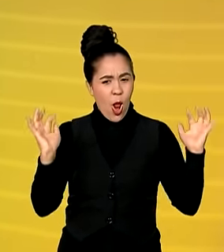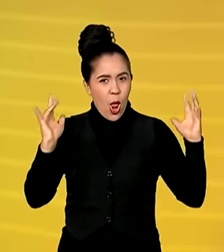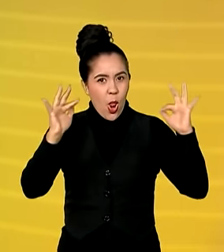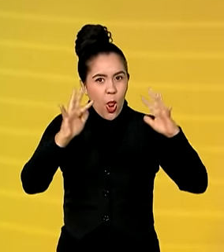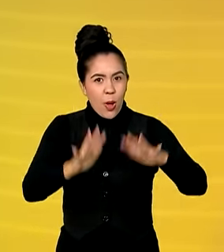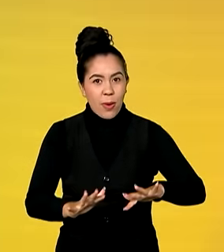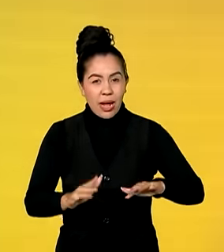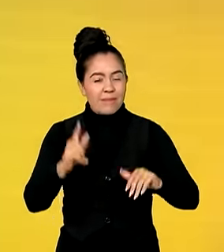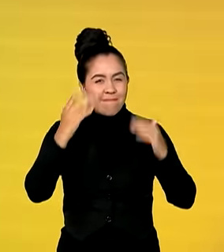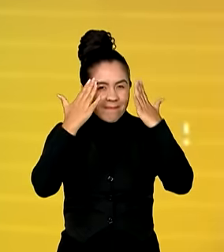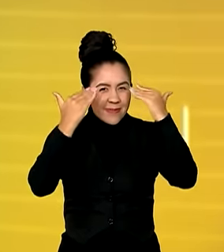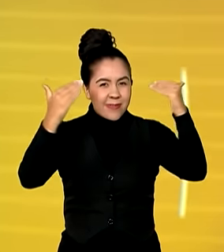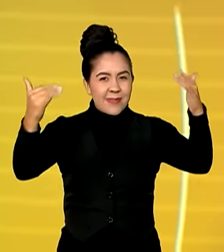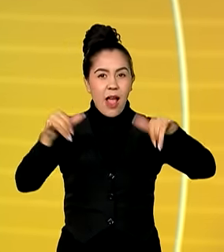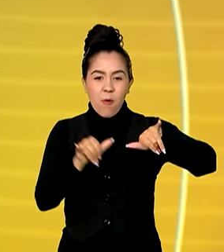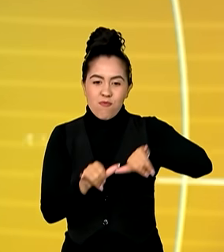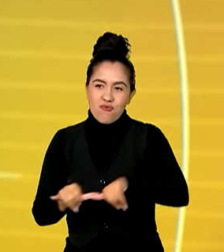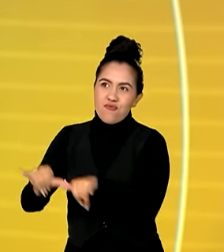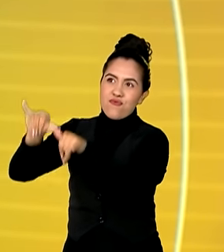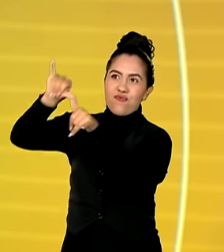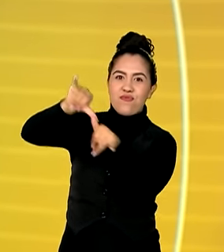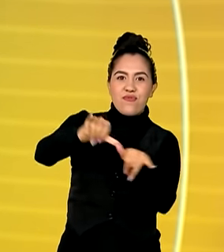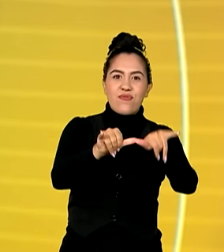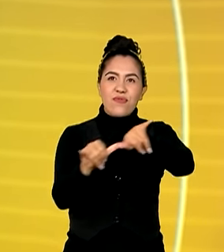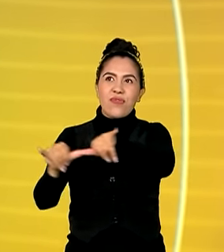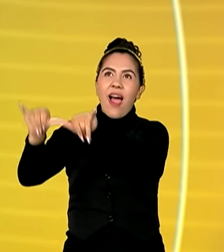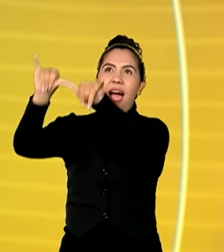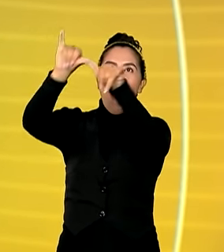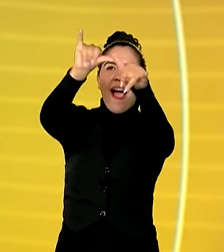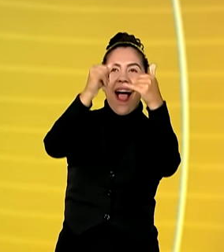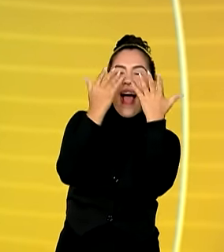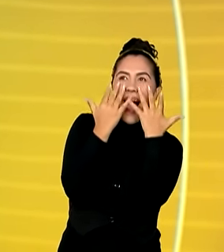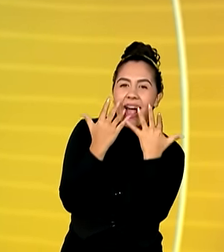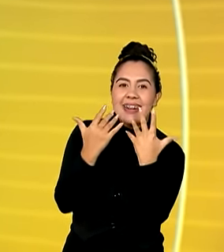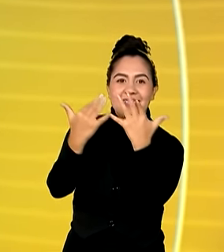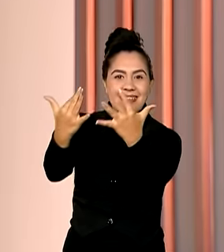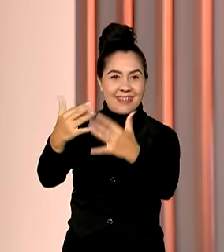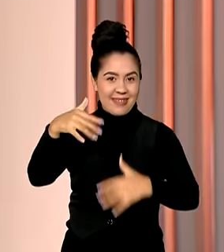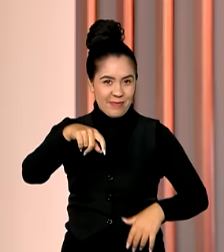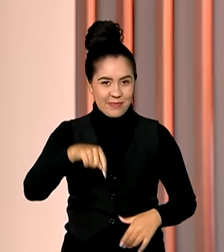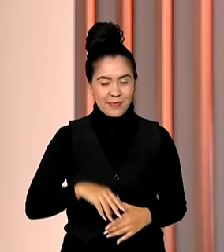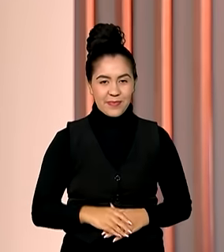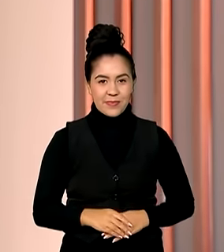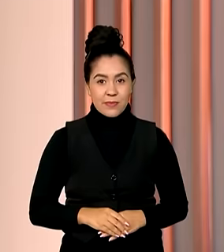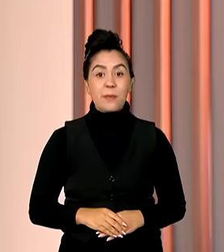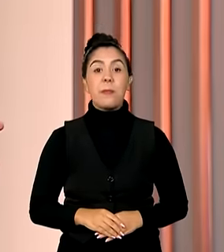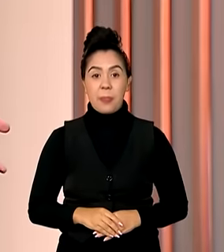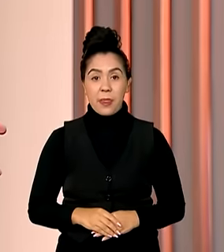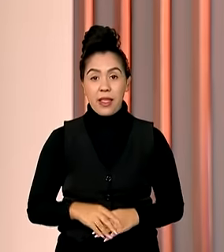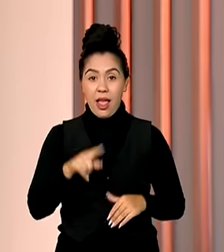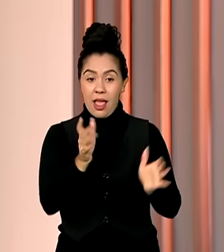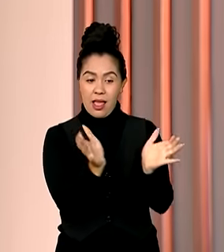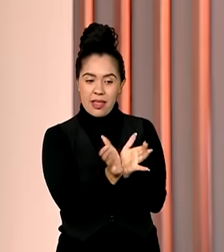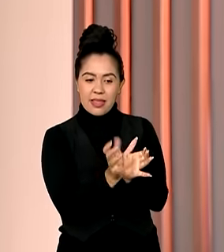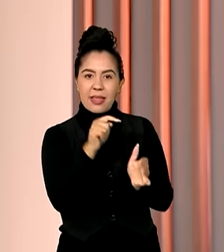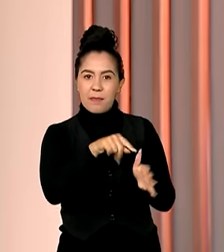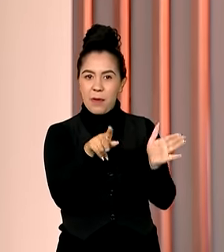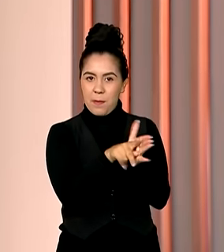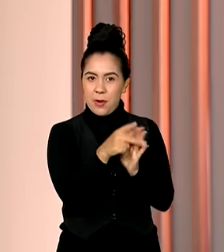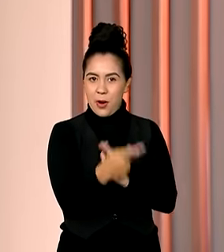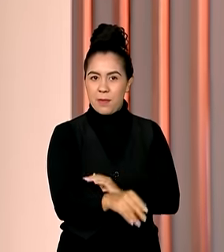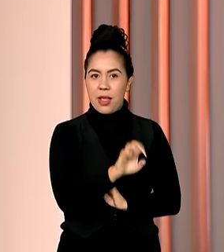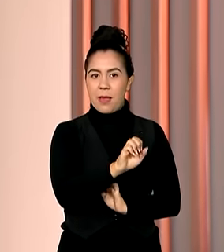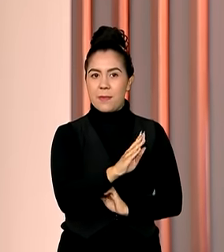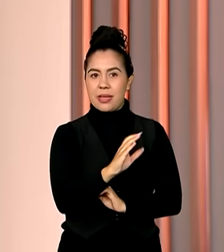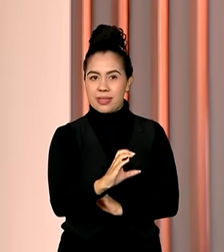Fumaça, tradicionalmente, é um dos pontos altos da festa da Independência em Brasília. E a nossa equipe esteve na base